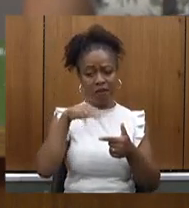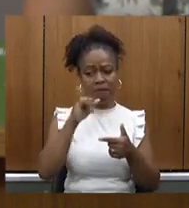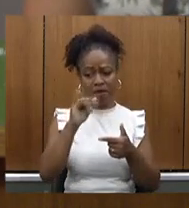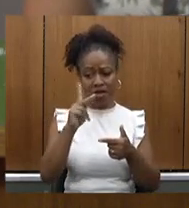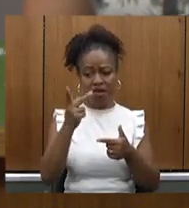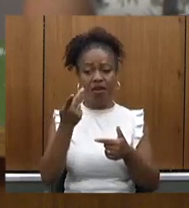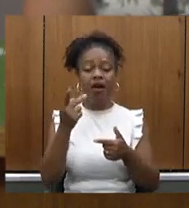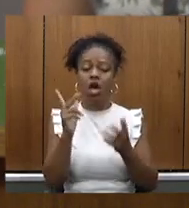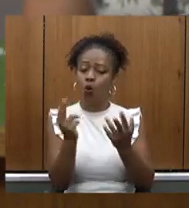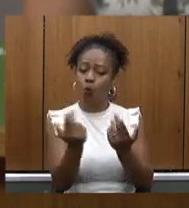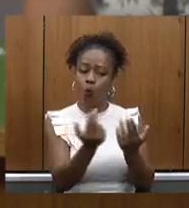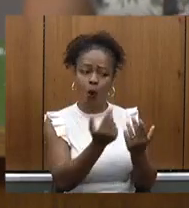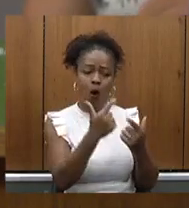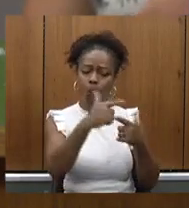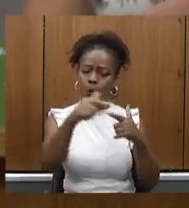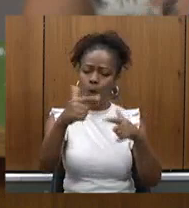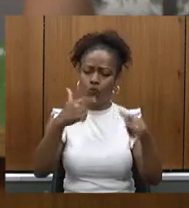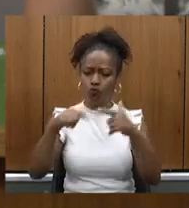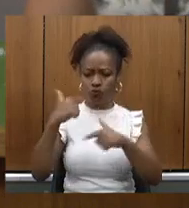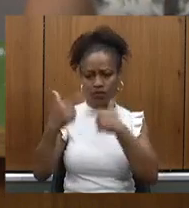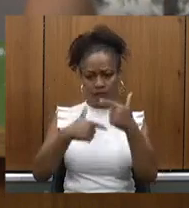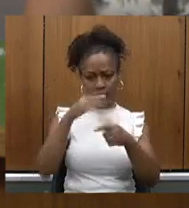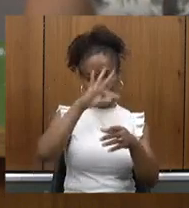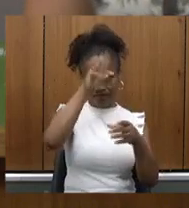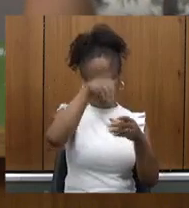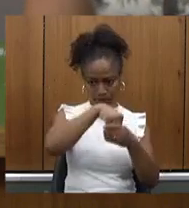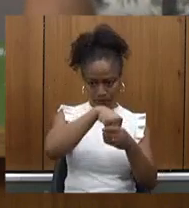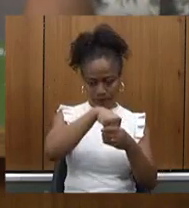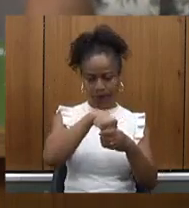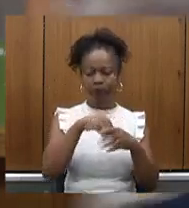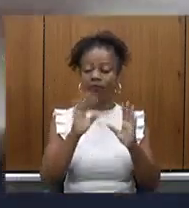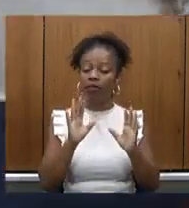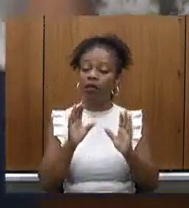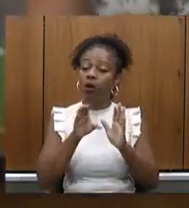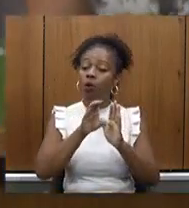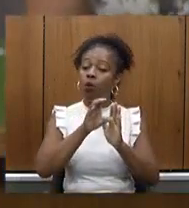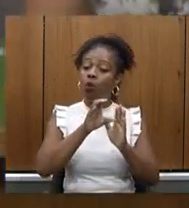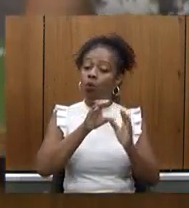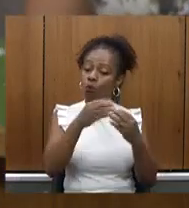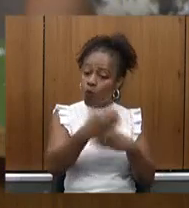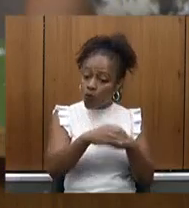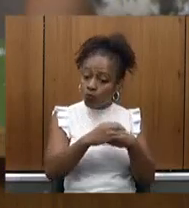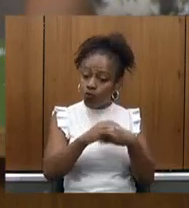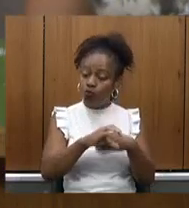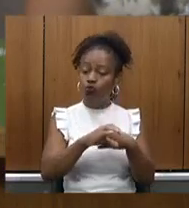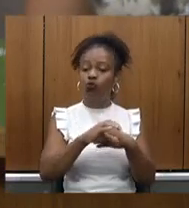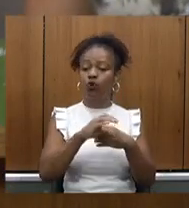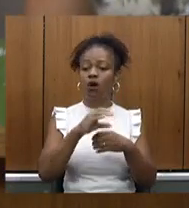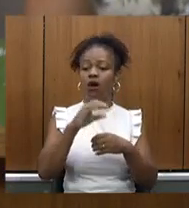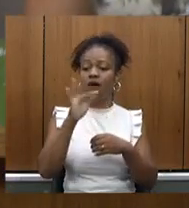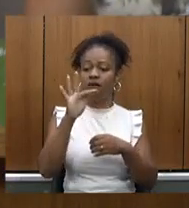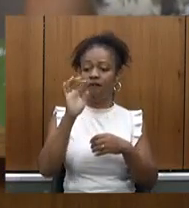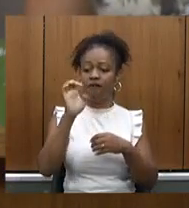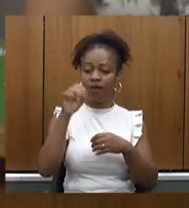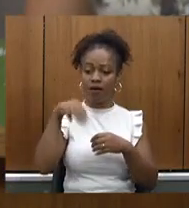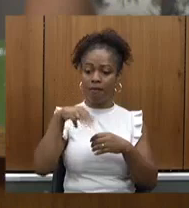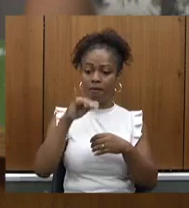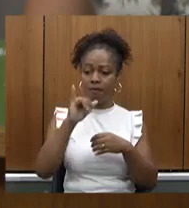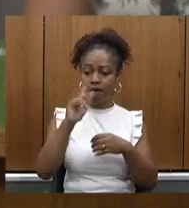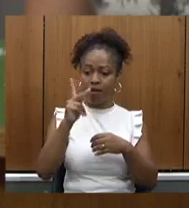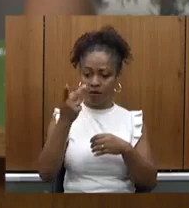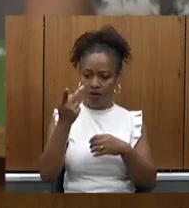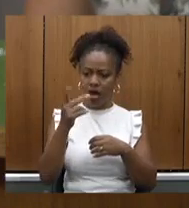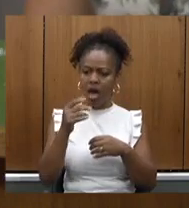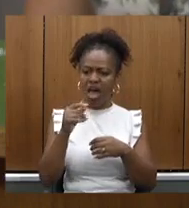sobre o custo da FEMIG essa avaliação eu não conheço mas de antemão já falo que ela